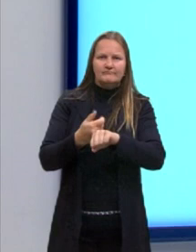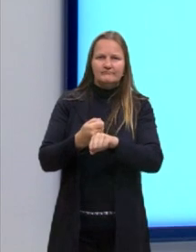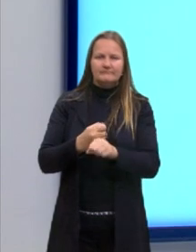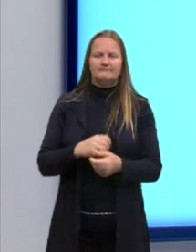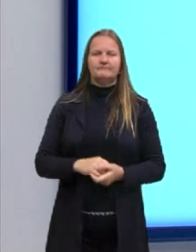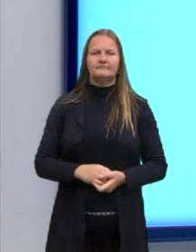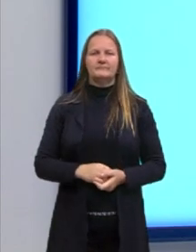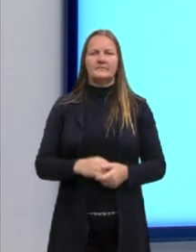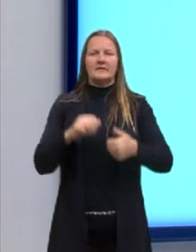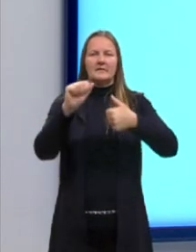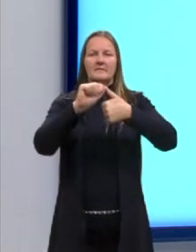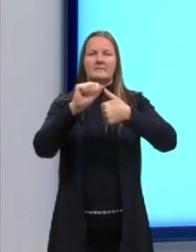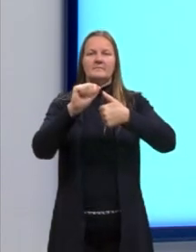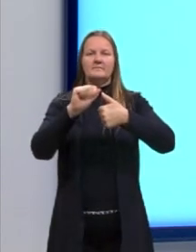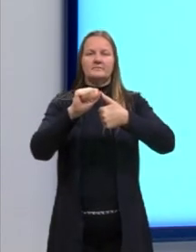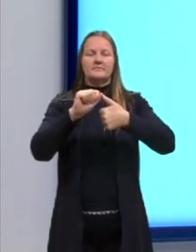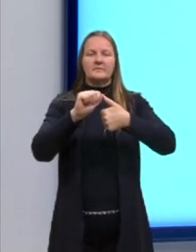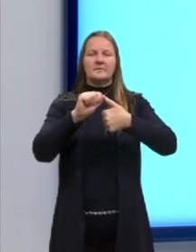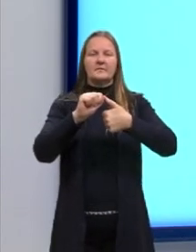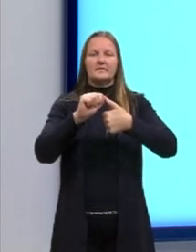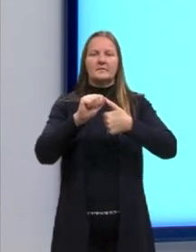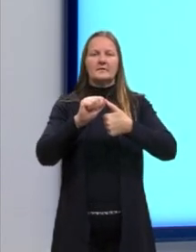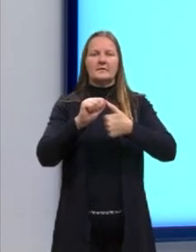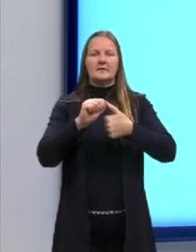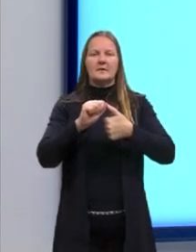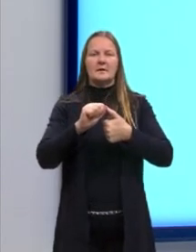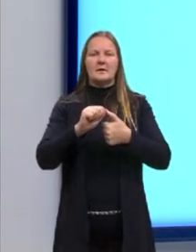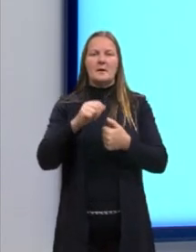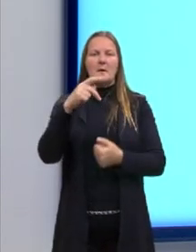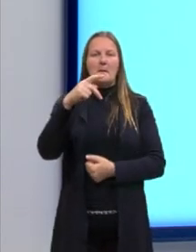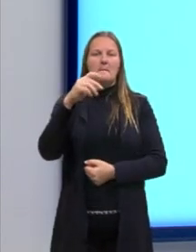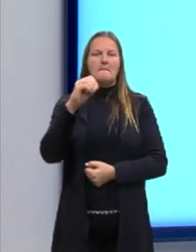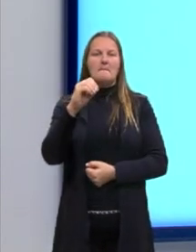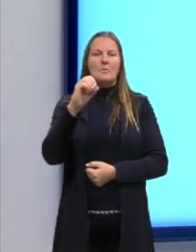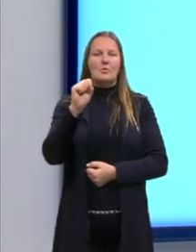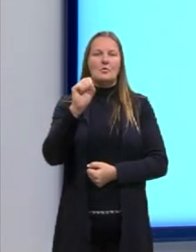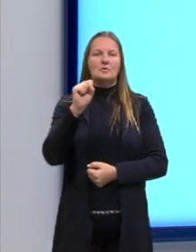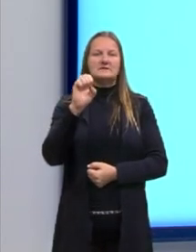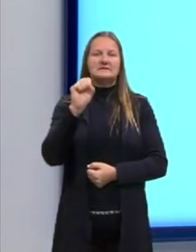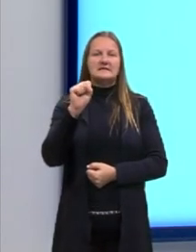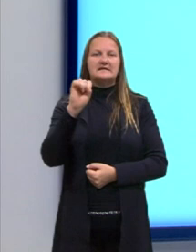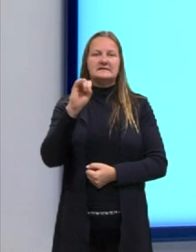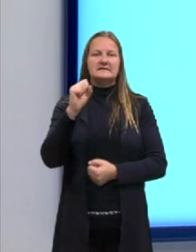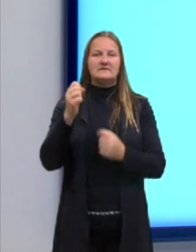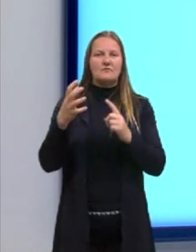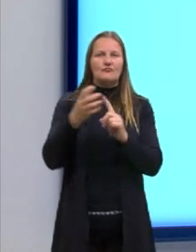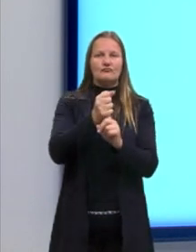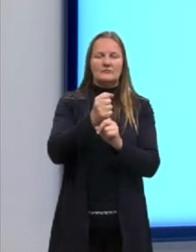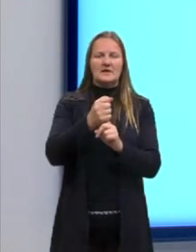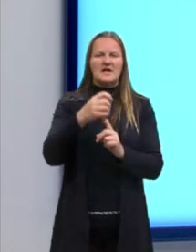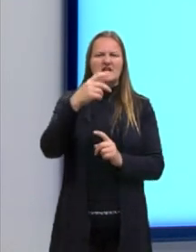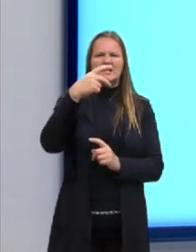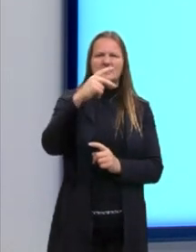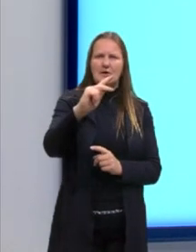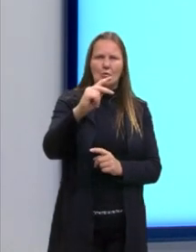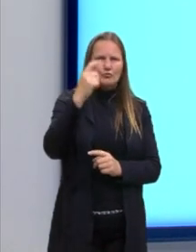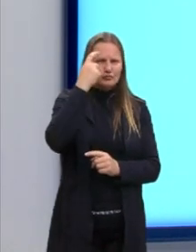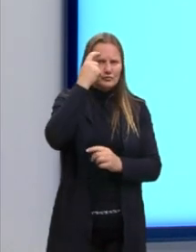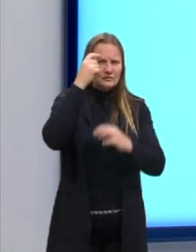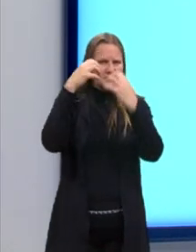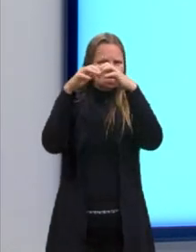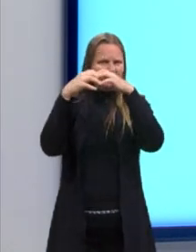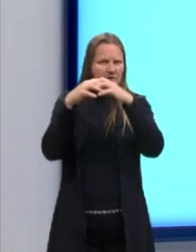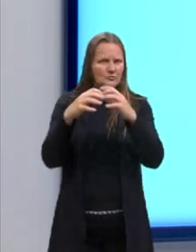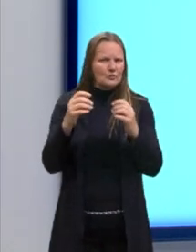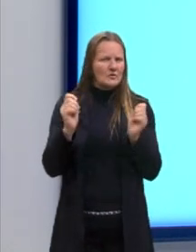Letra A. Do pronome possessivo, como em o seu cérebro é capaz de quase qualquer